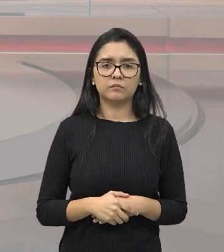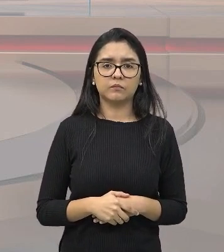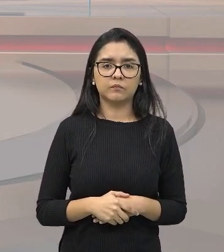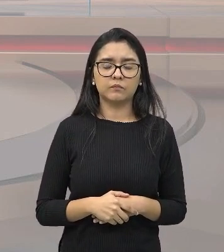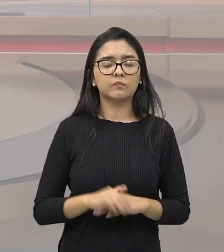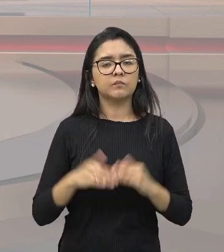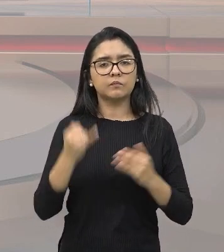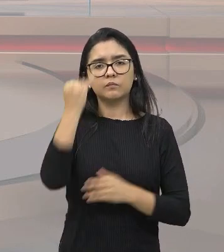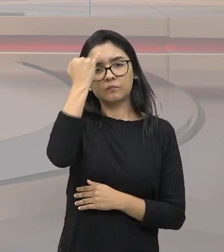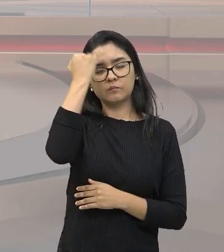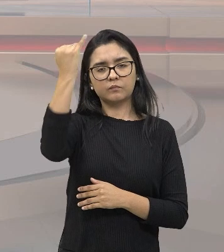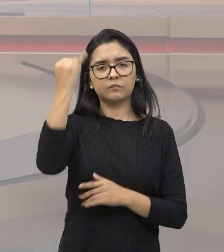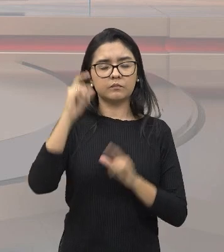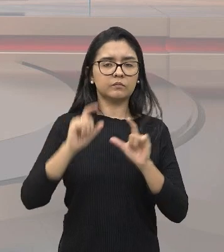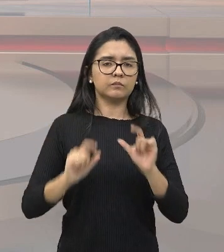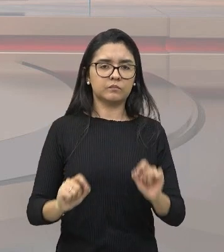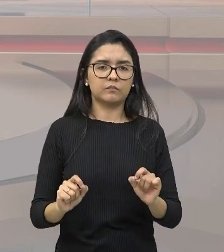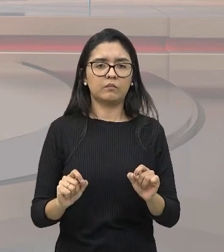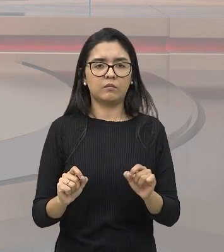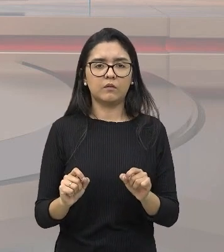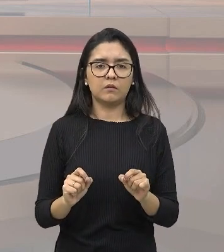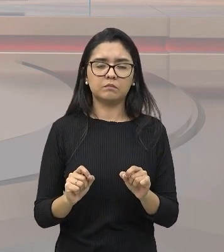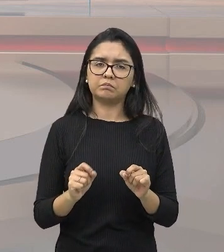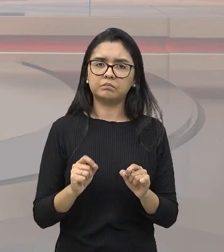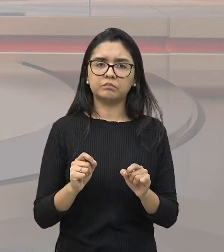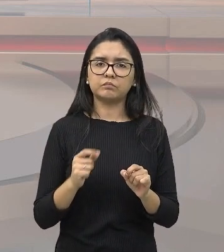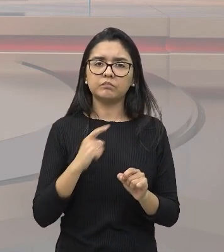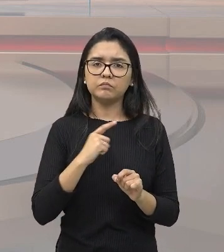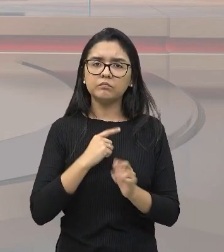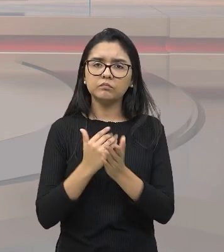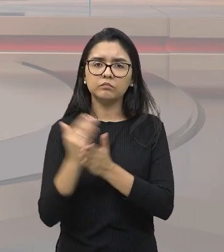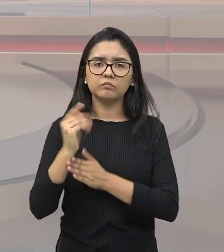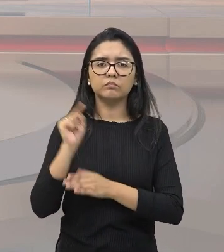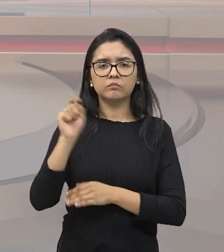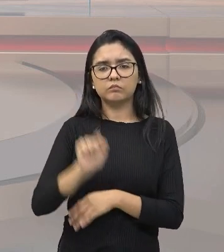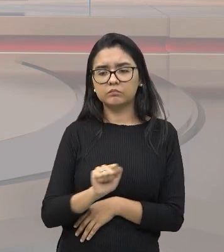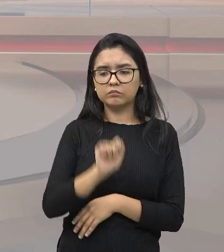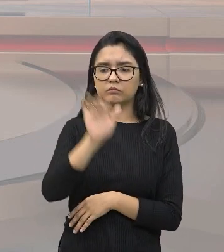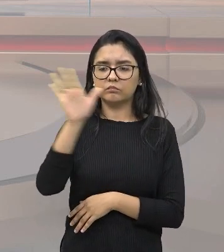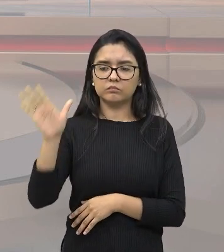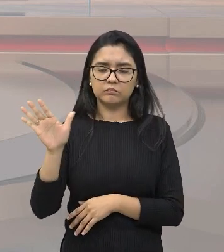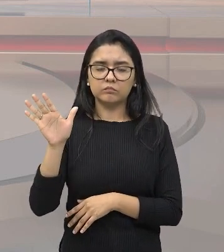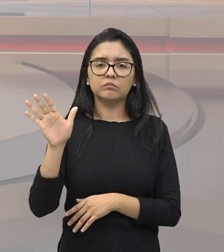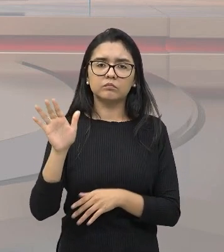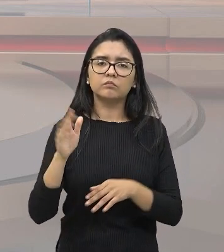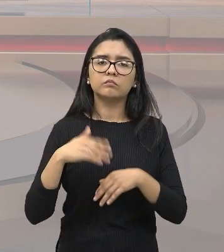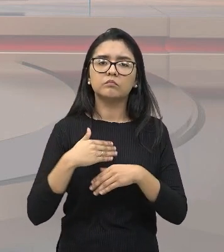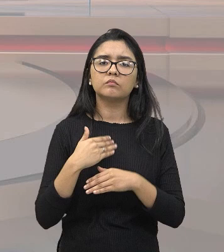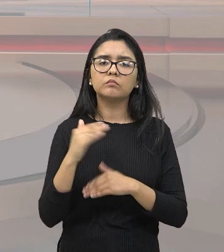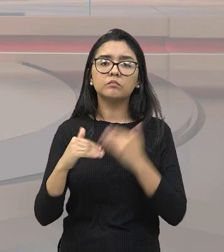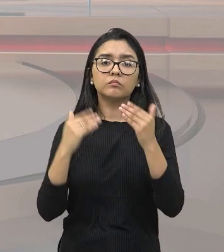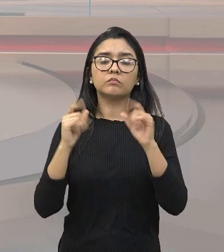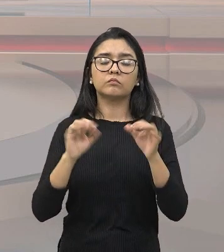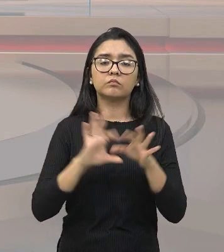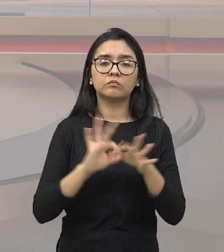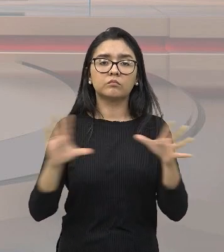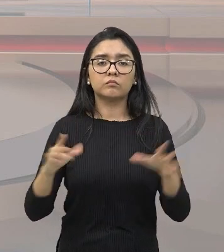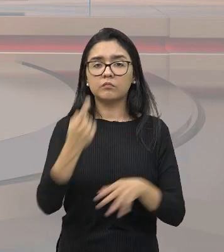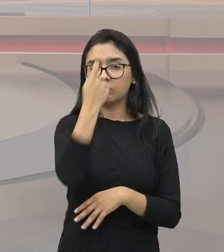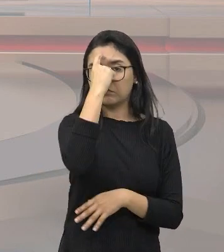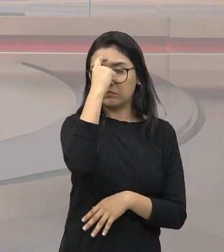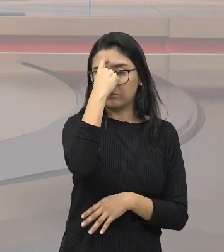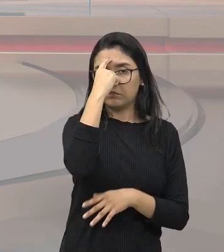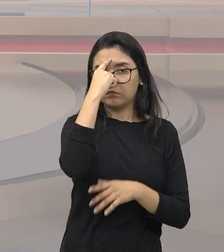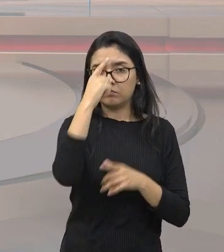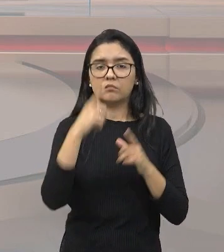nacionalistas e anticoloniais ganharam força na Ásia, impulsionando movimentos de independência na Índia, China,